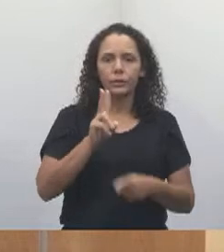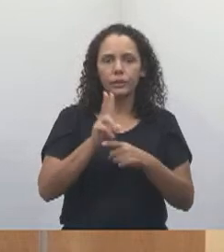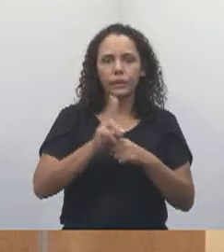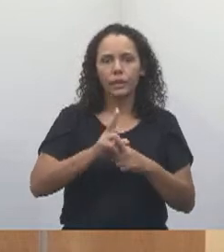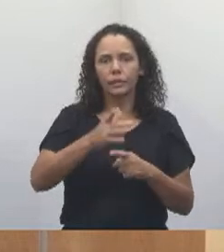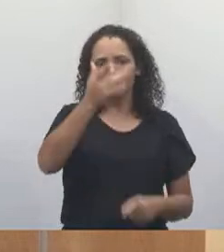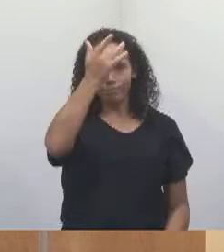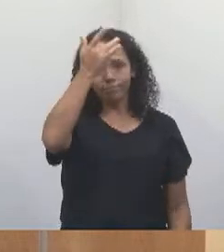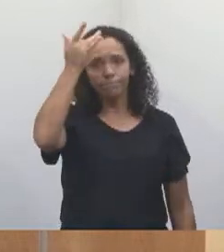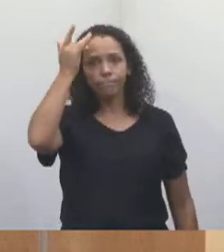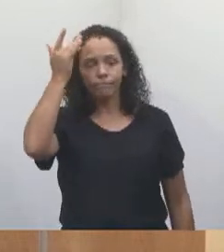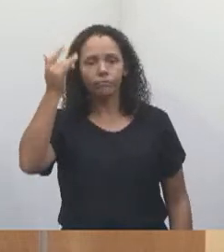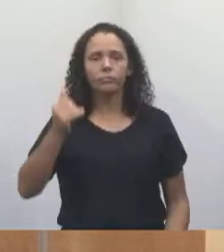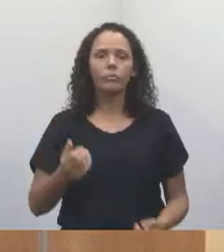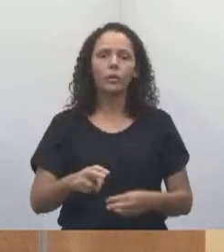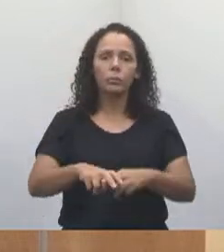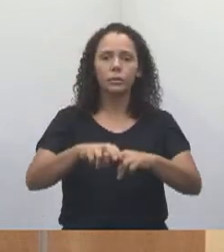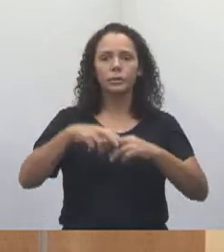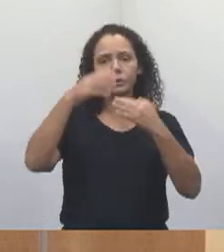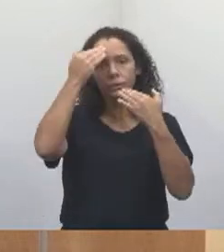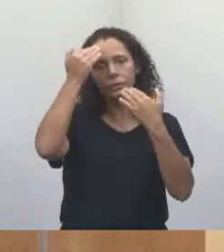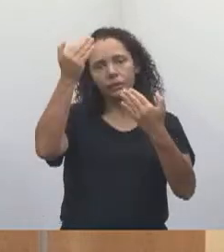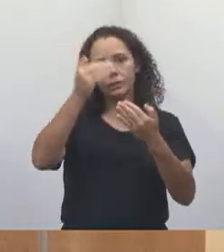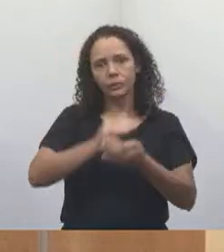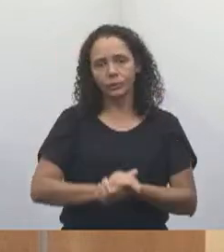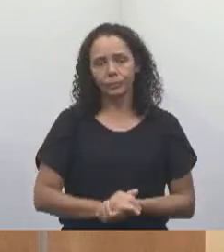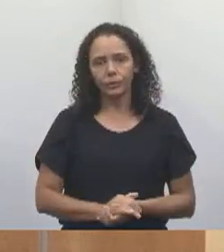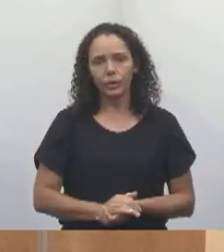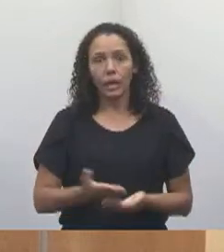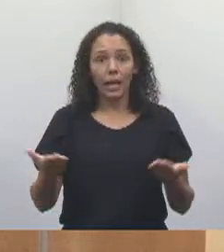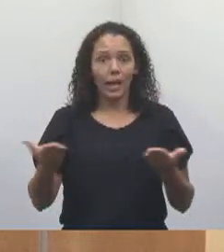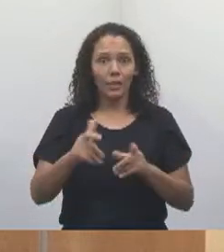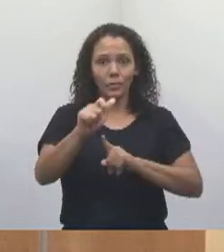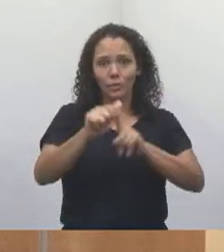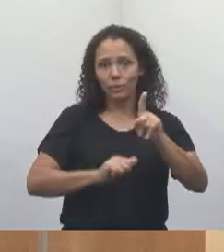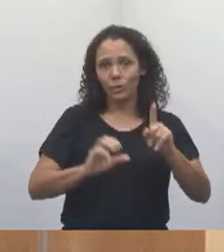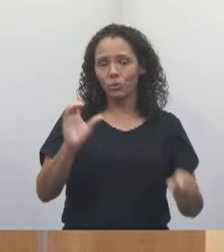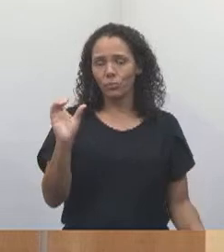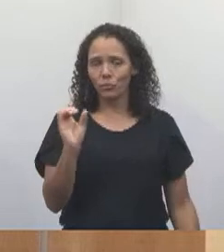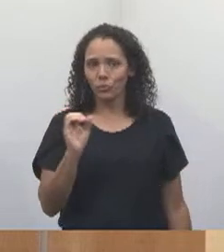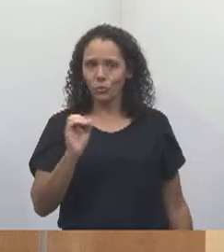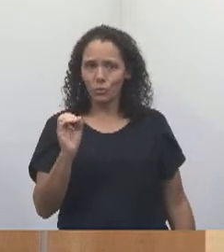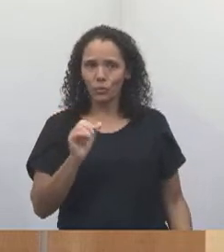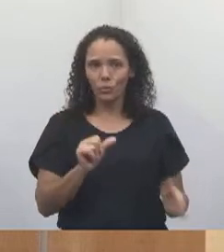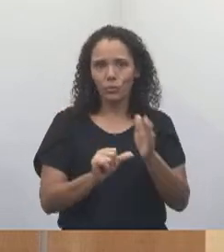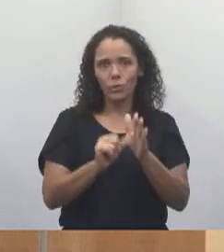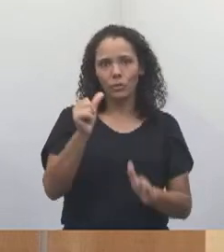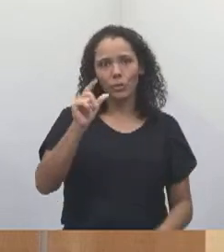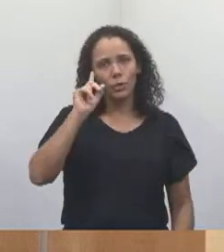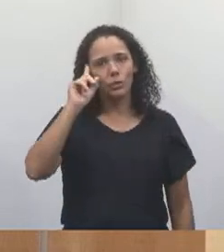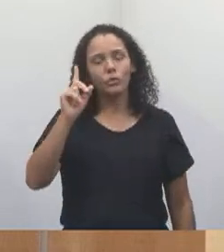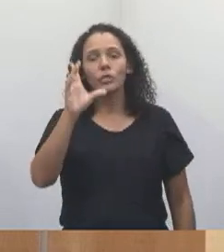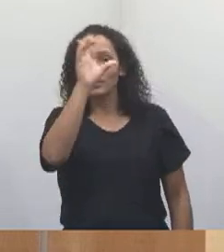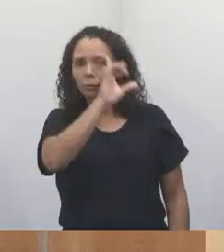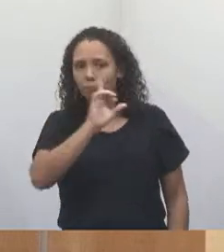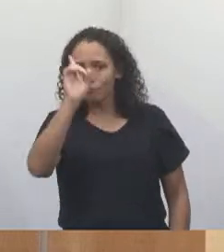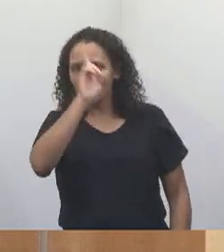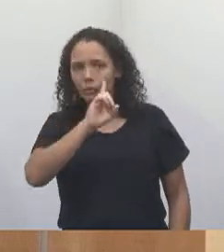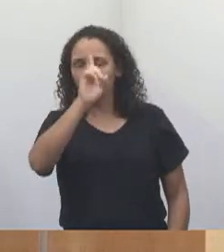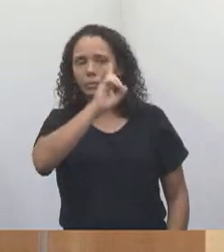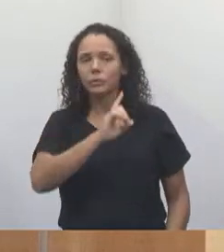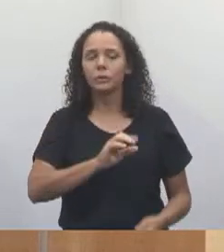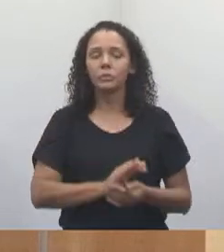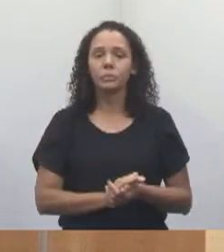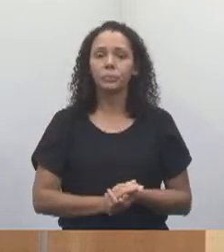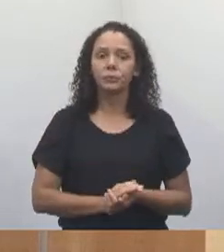agradecimento. E entramos no mês de outubro. Primeiro de outubro foi no domingo e a